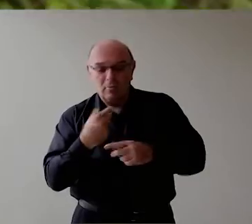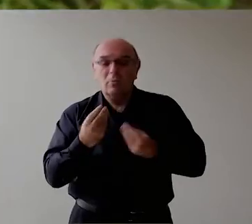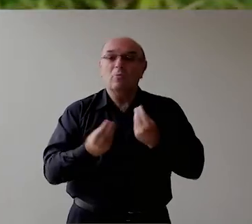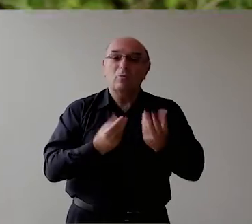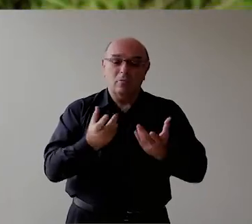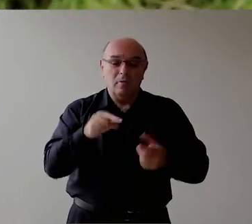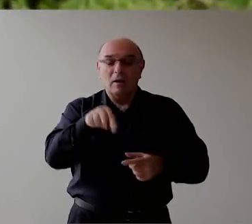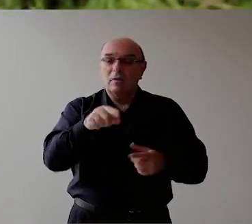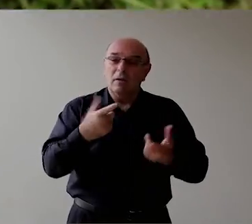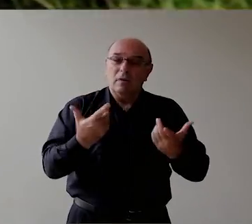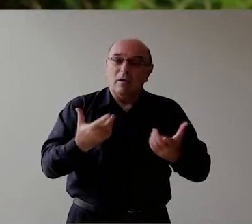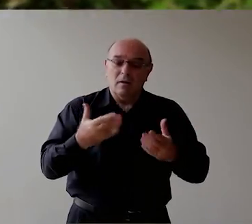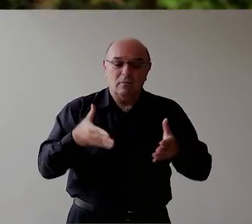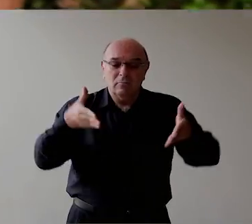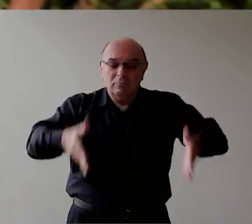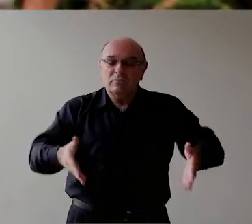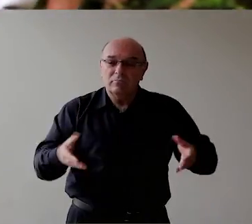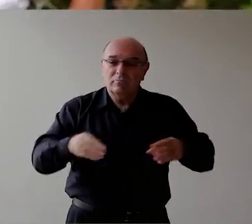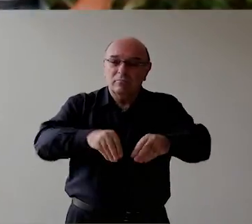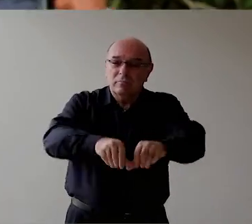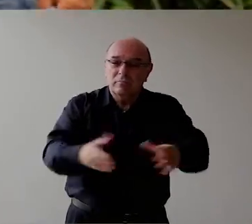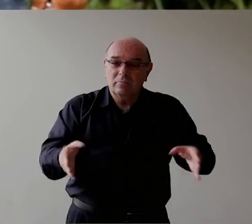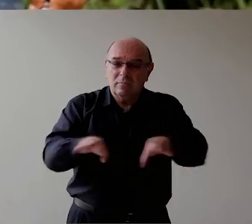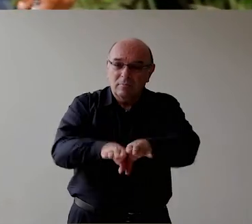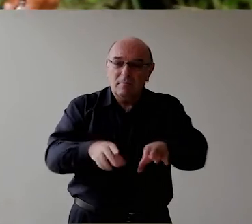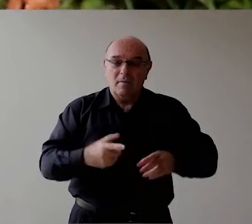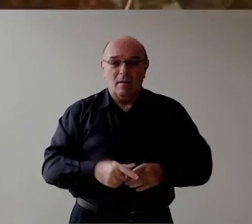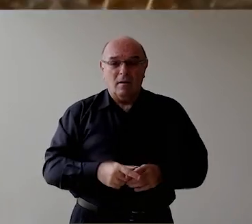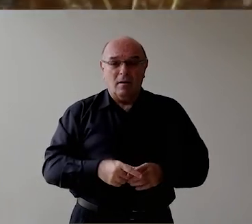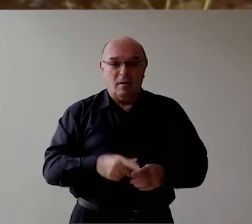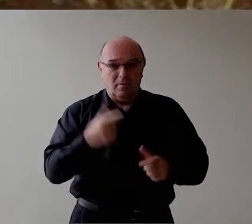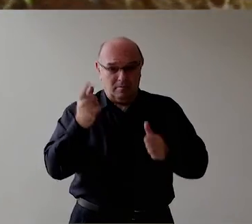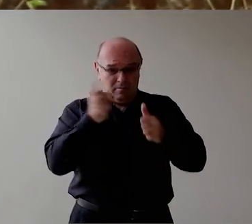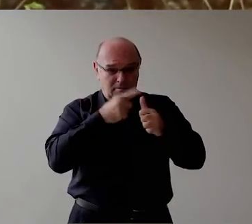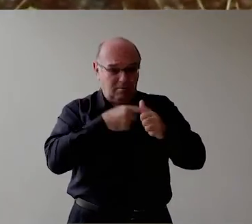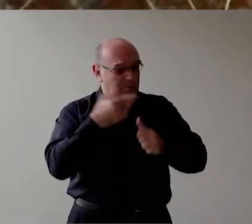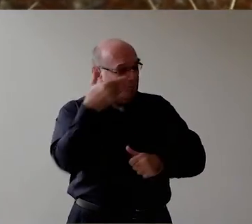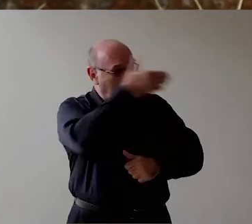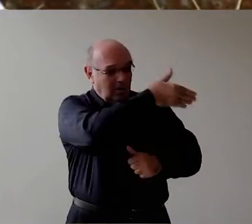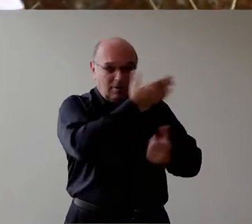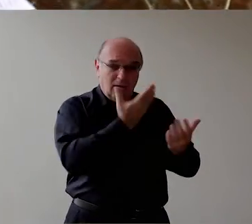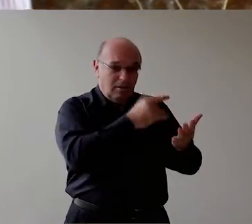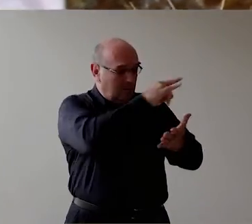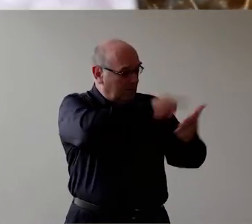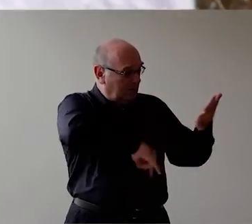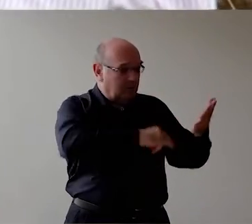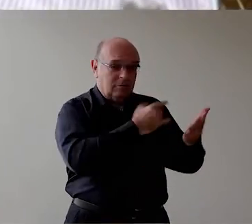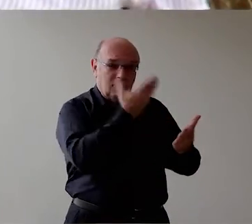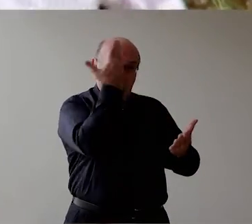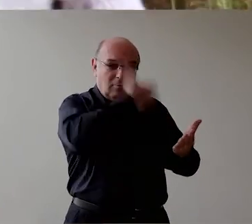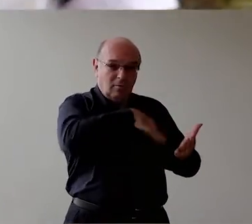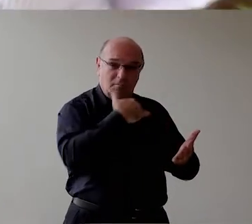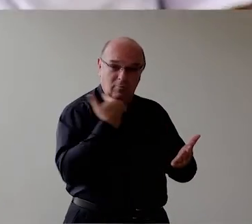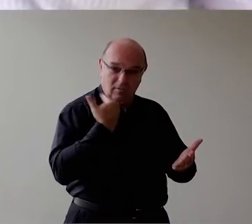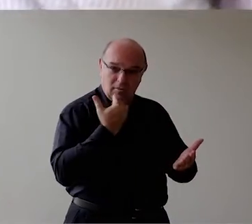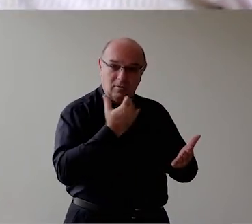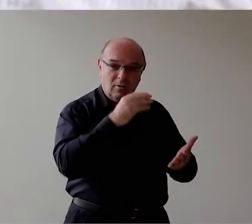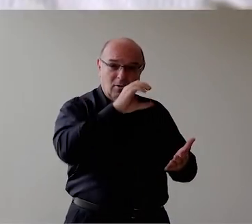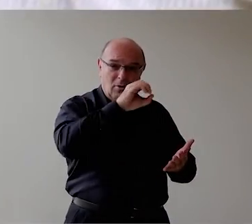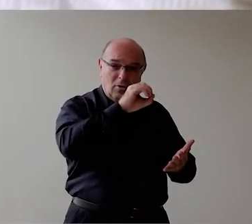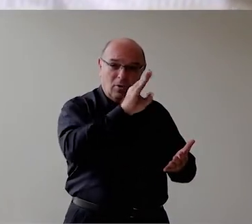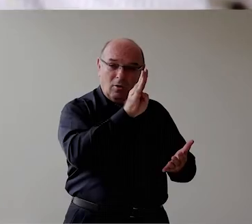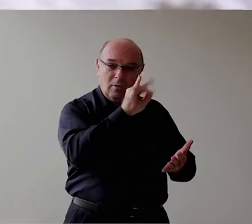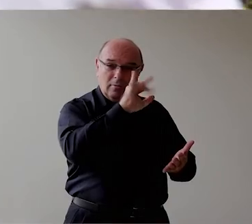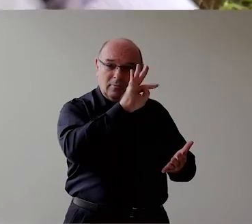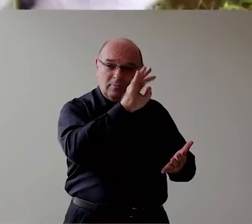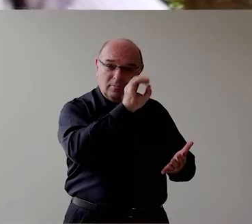a sepultura Aqui Eu abri a sepultura Para eles E eles vim E explodavam a pessoa Aí eles vim Tiravam a sedão de óbito E vim Me procuravam E nós vim